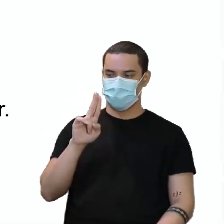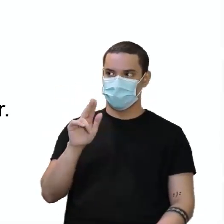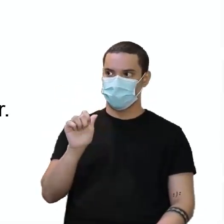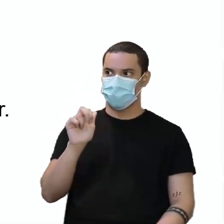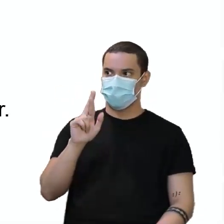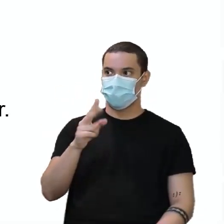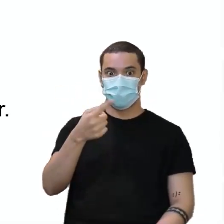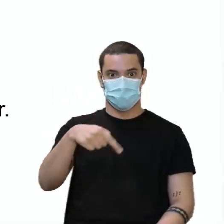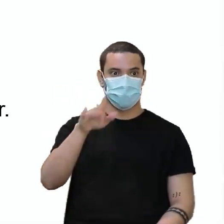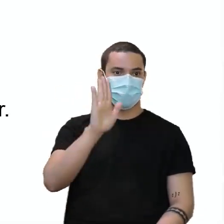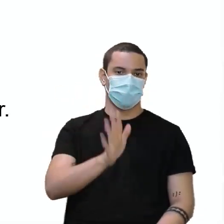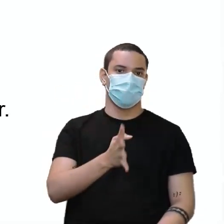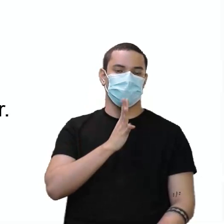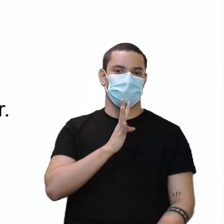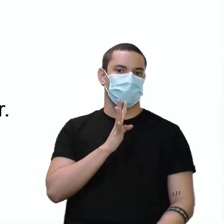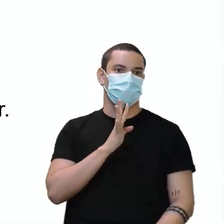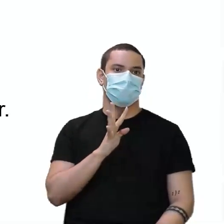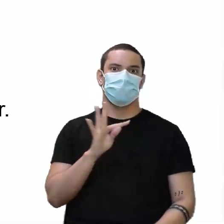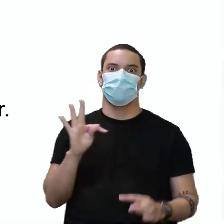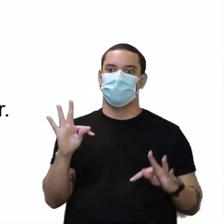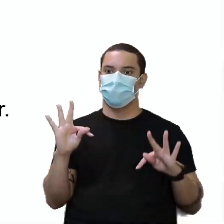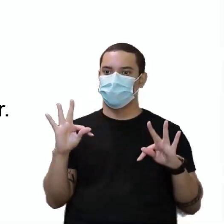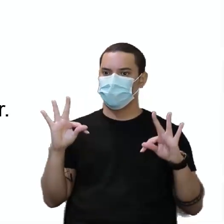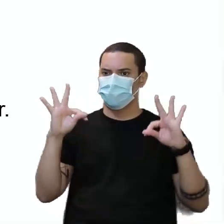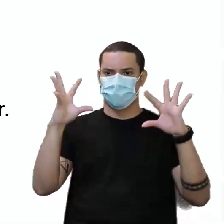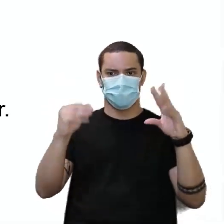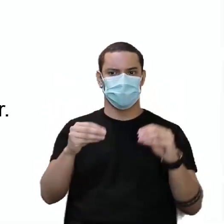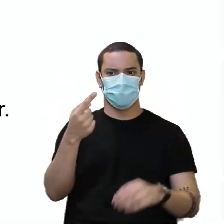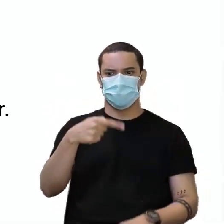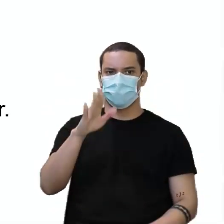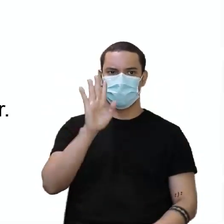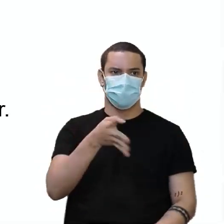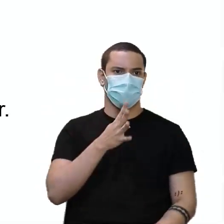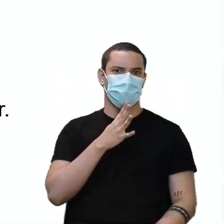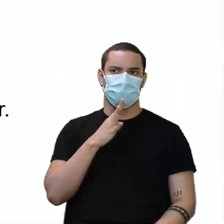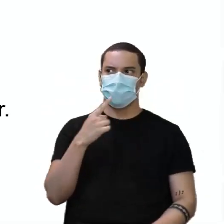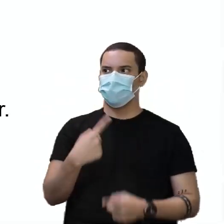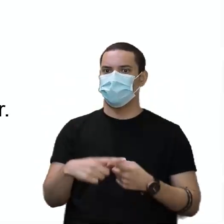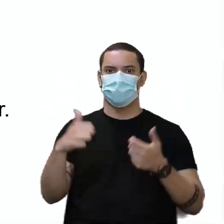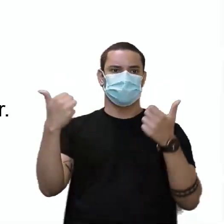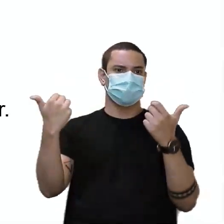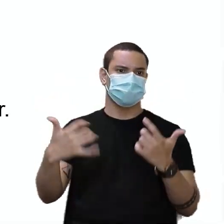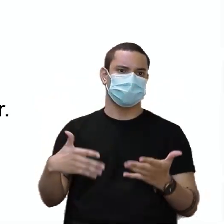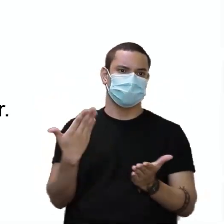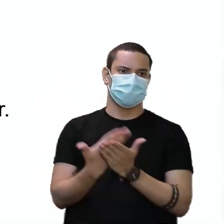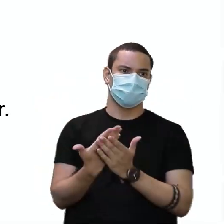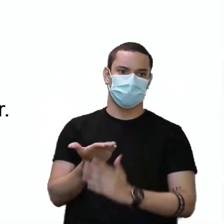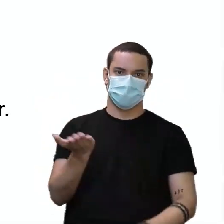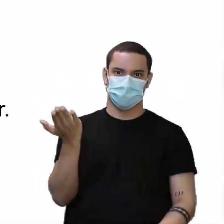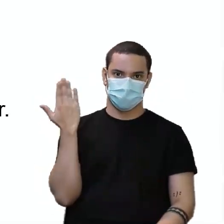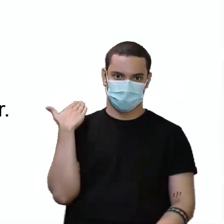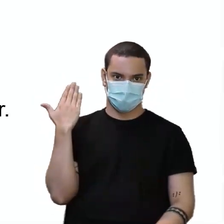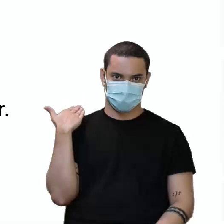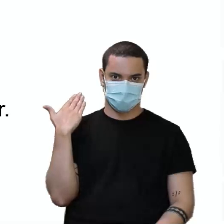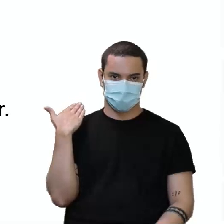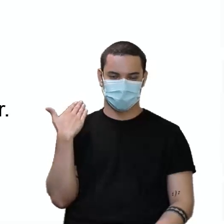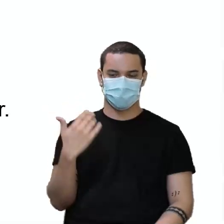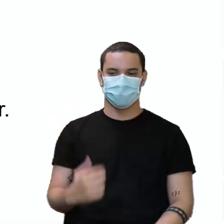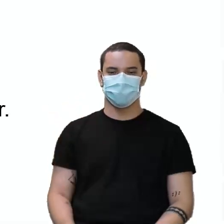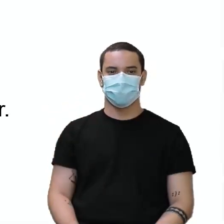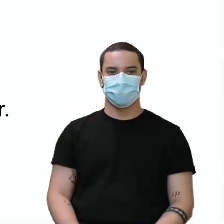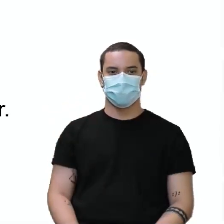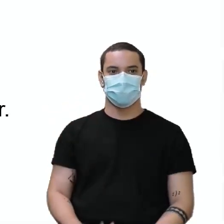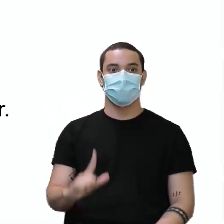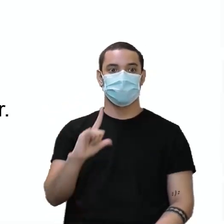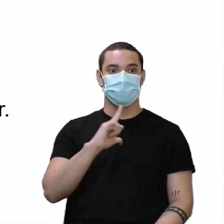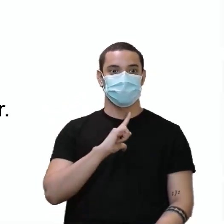conhecem e todos vocês já conhecem. Porque aqui todos vocês já conhecem, na verdade, porque foi passado na aula passada. Passado na aula passada. E a